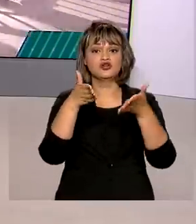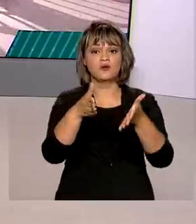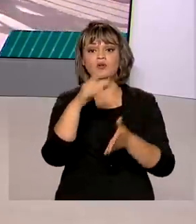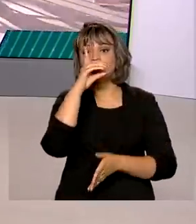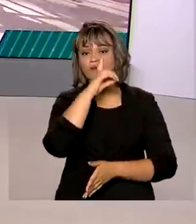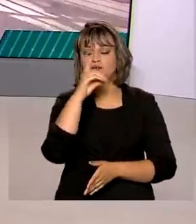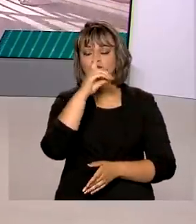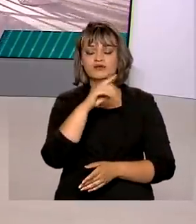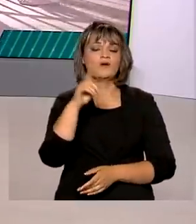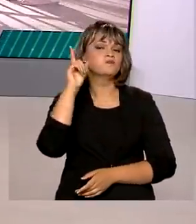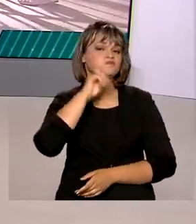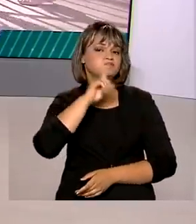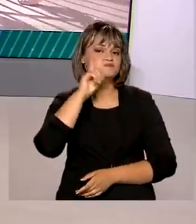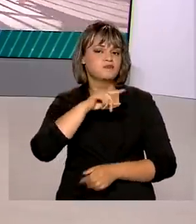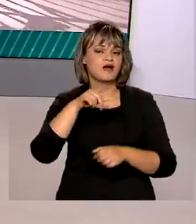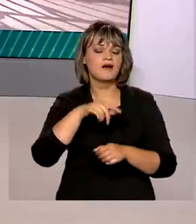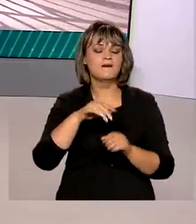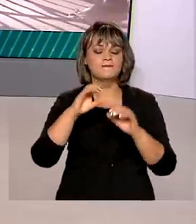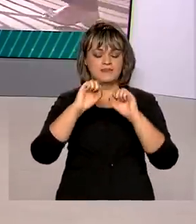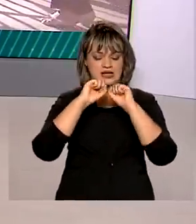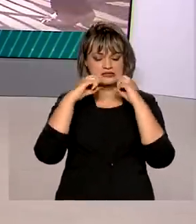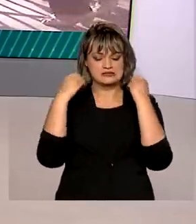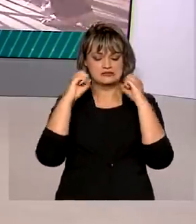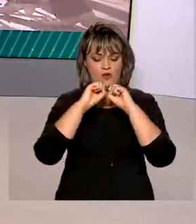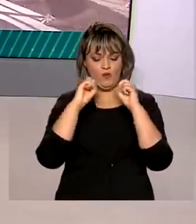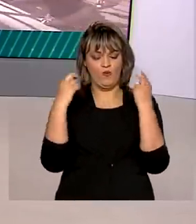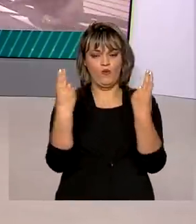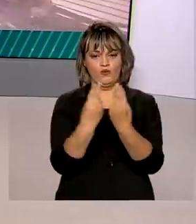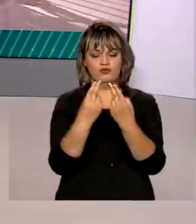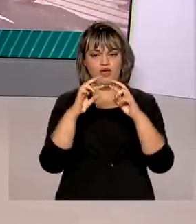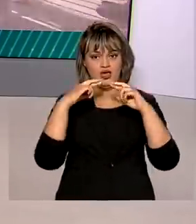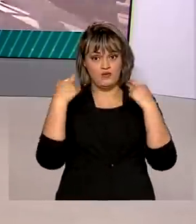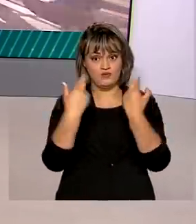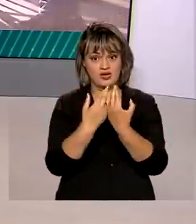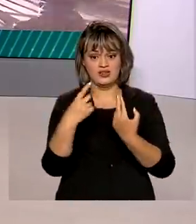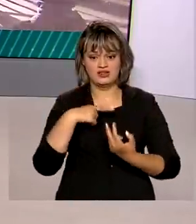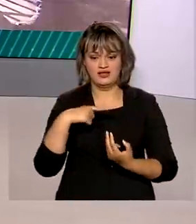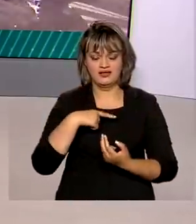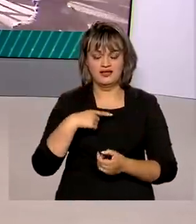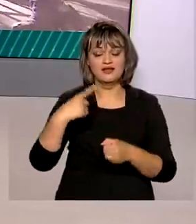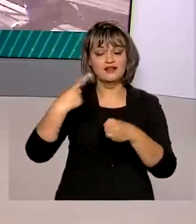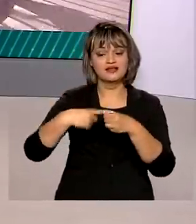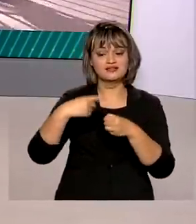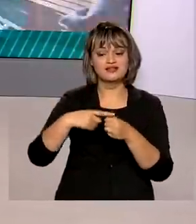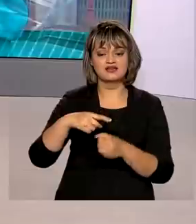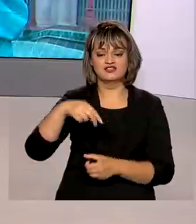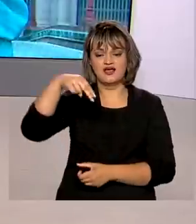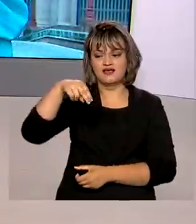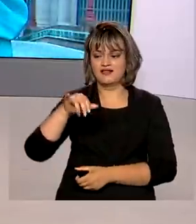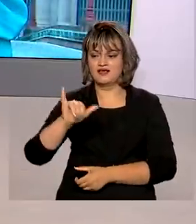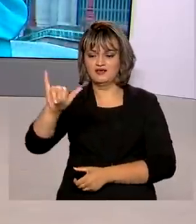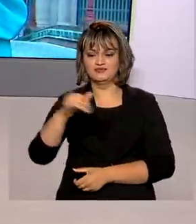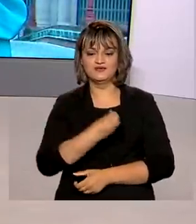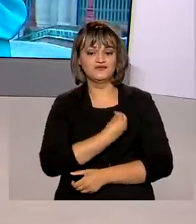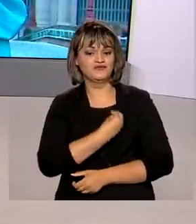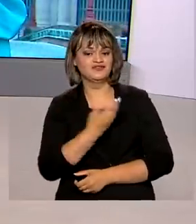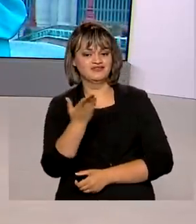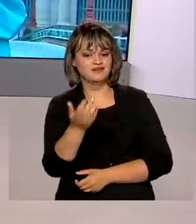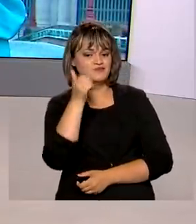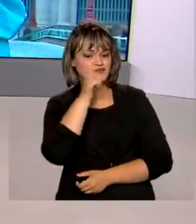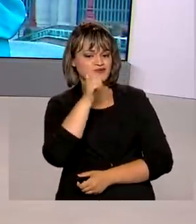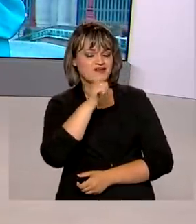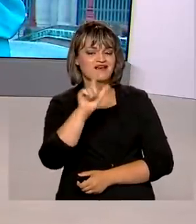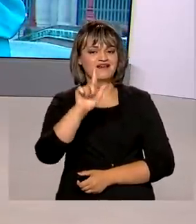domingo aos Estados Unidos para a Assembleia Geral das Nações Unidas. Quem está em Nova Iorque e conversa ao vivo com a gente é a repórter